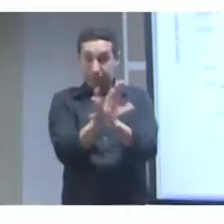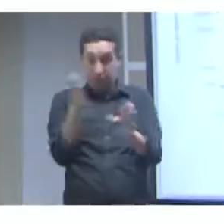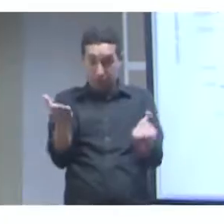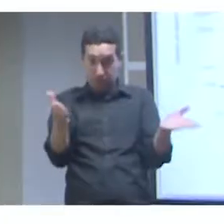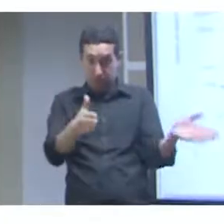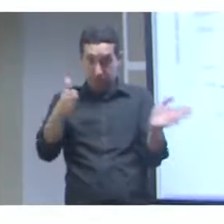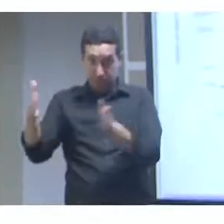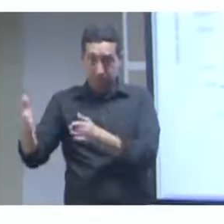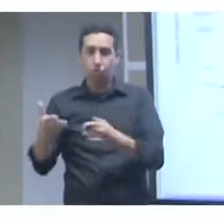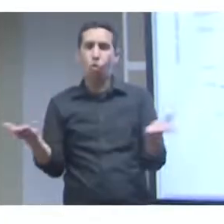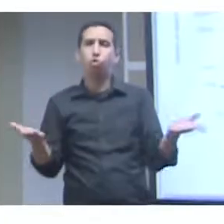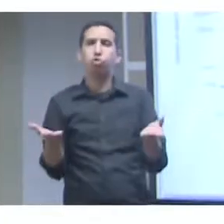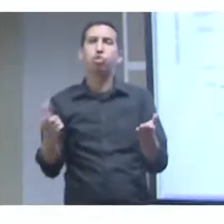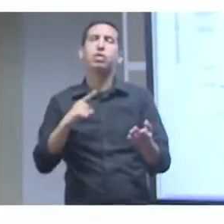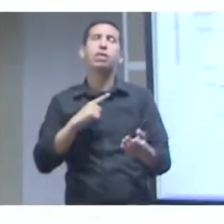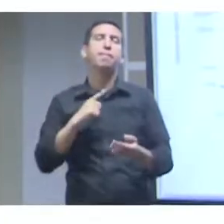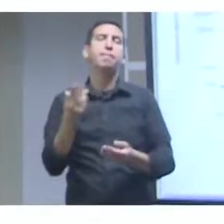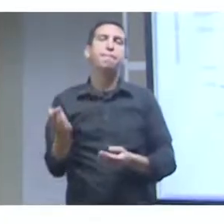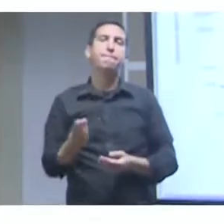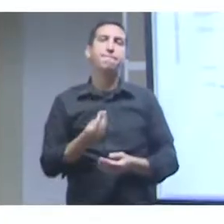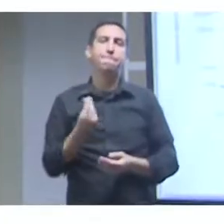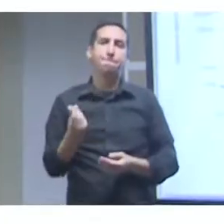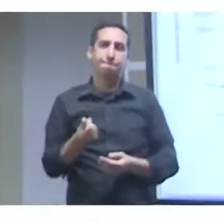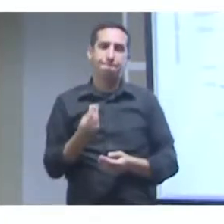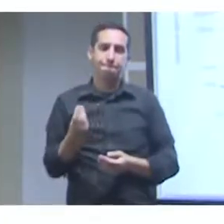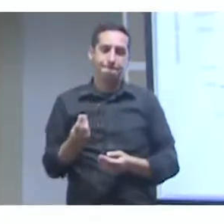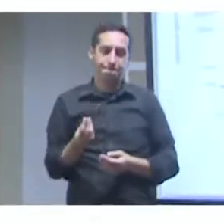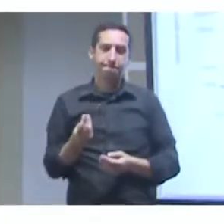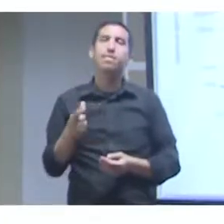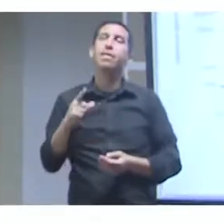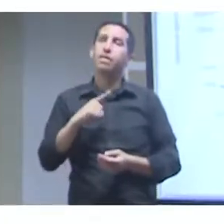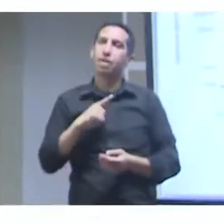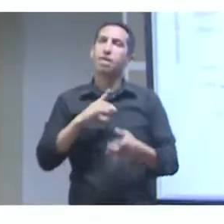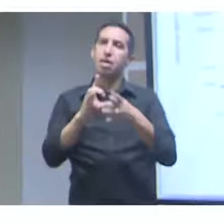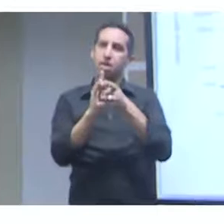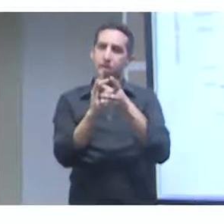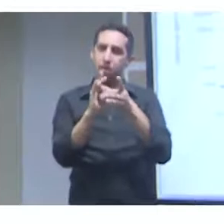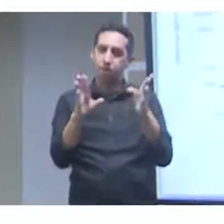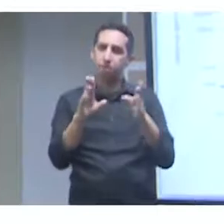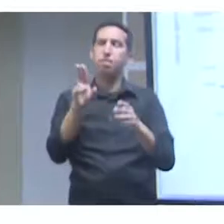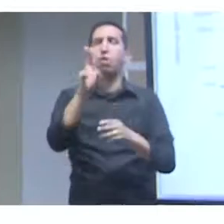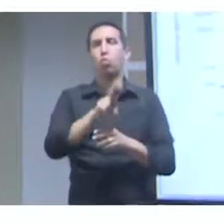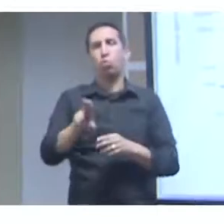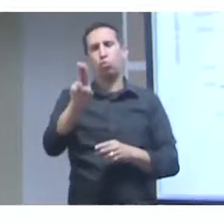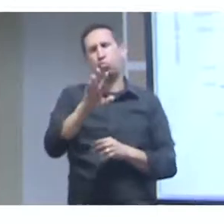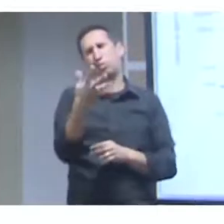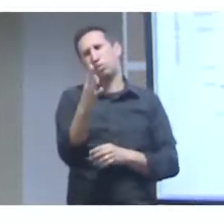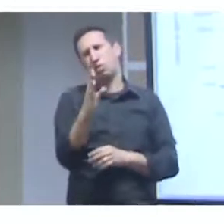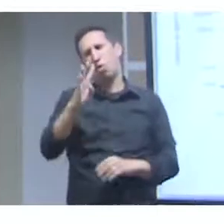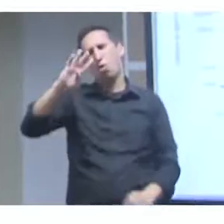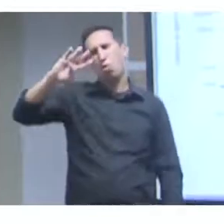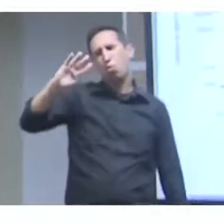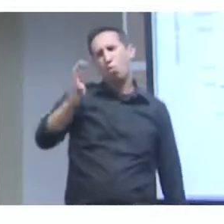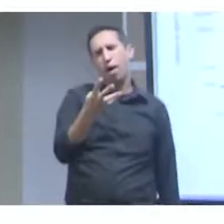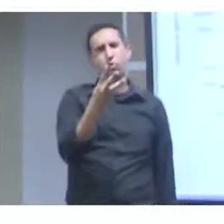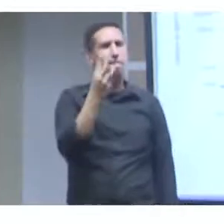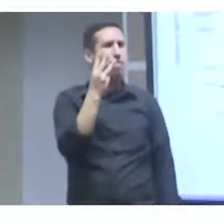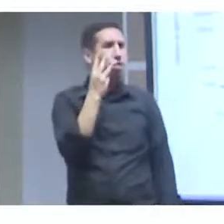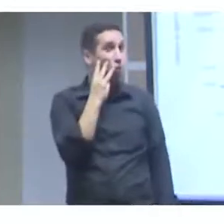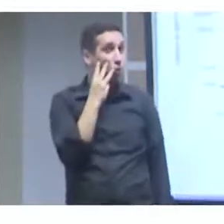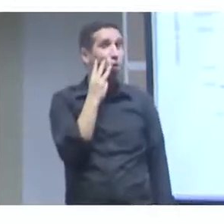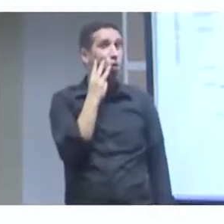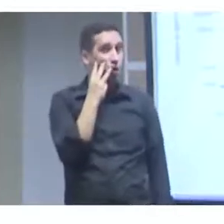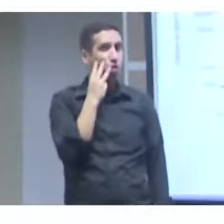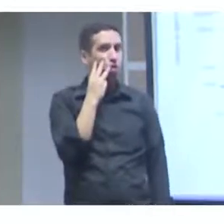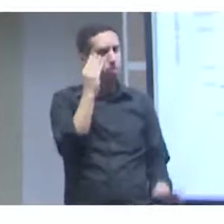disponibiliza para consumo quase 4 milhões de registros não só das nossas coleções mas também dos herbáceos associados